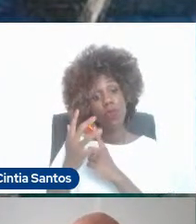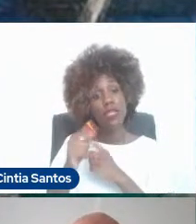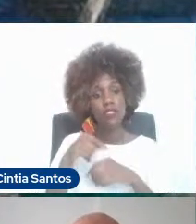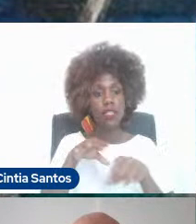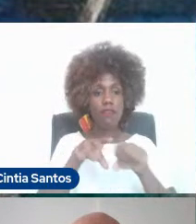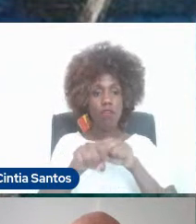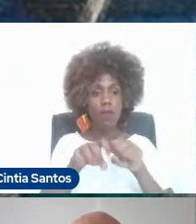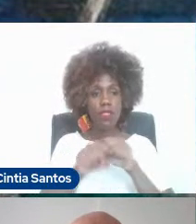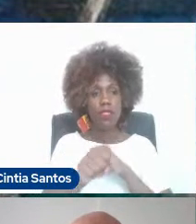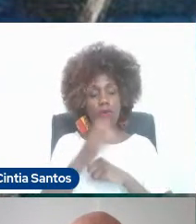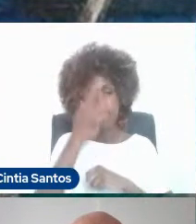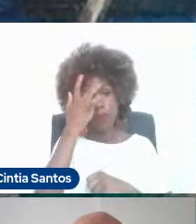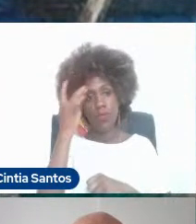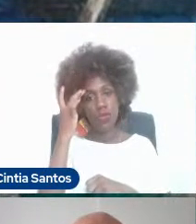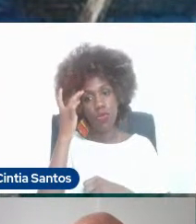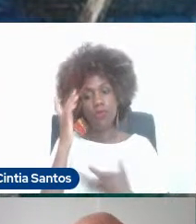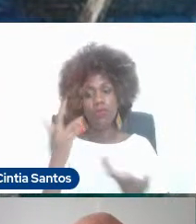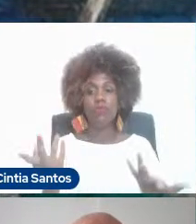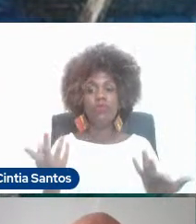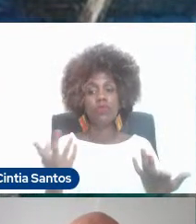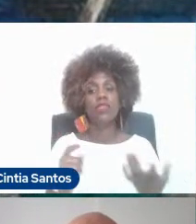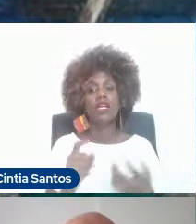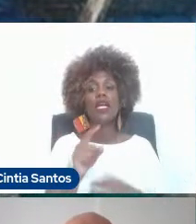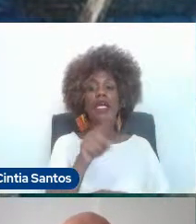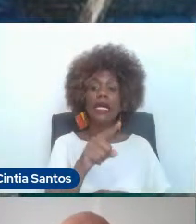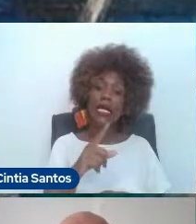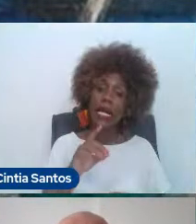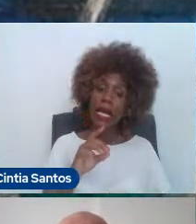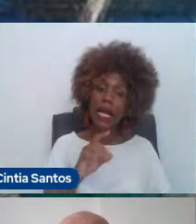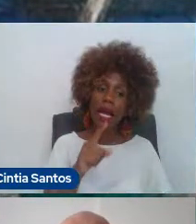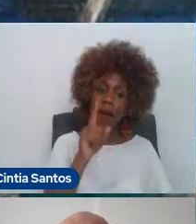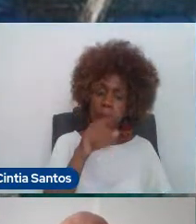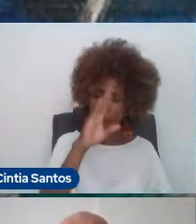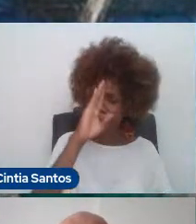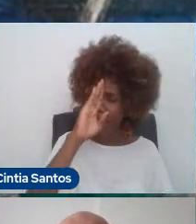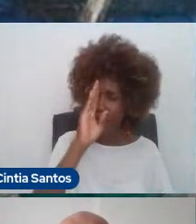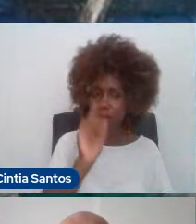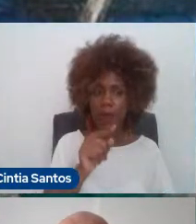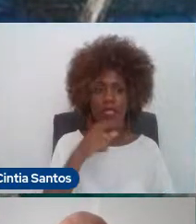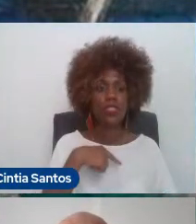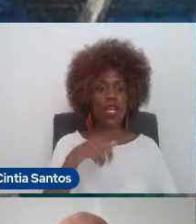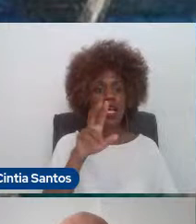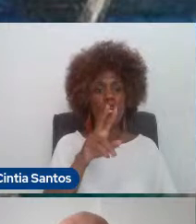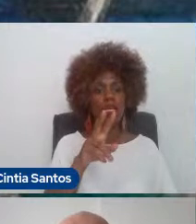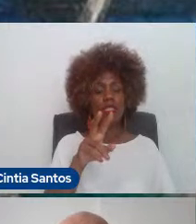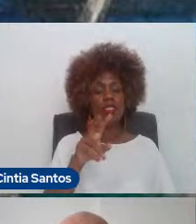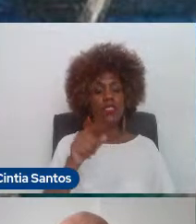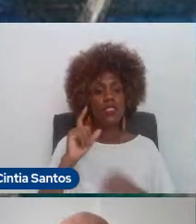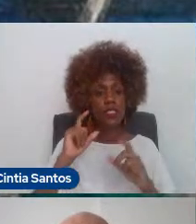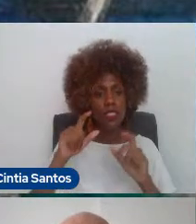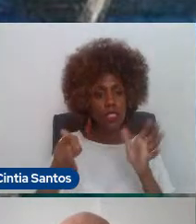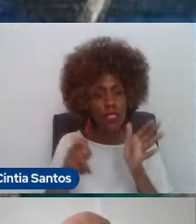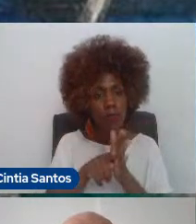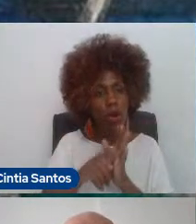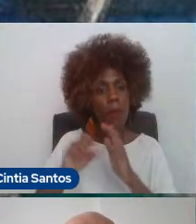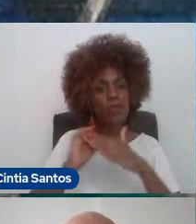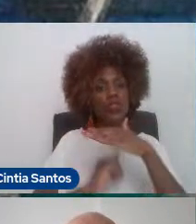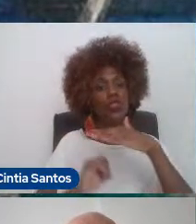que atinge principalmente as instituições de formação, que são muito calcadas na música erudita europeia.